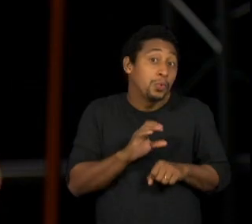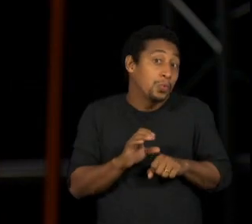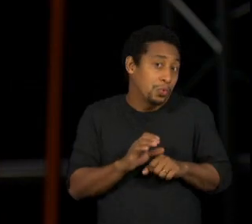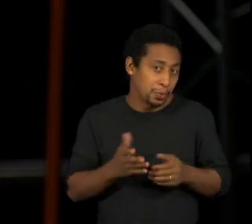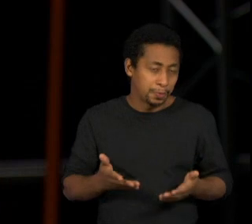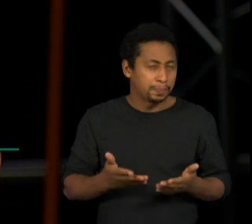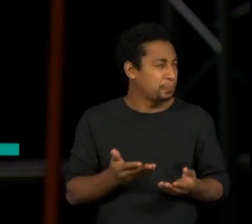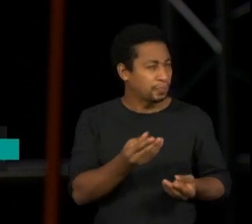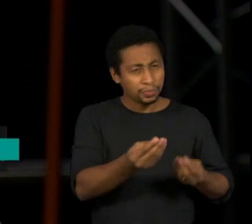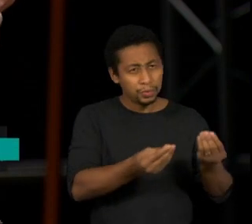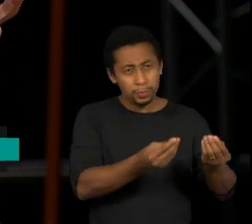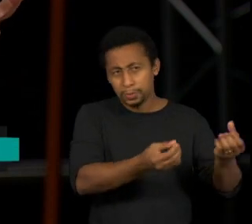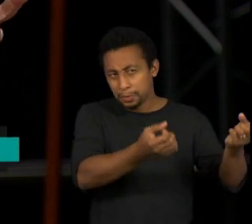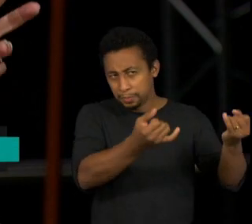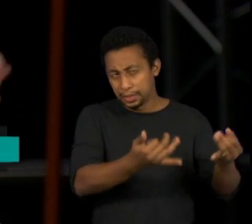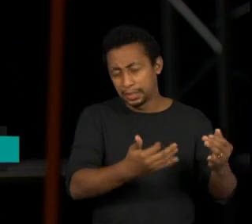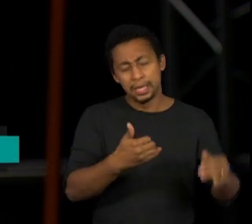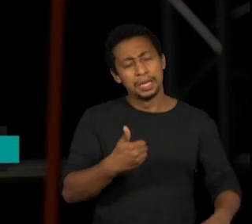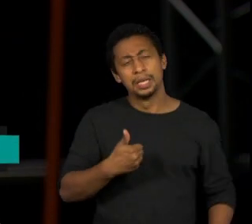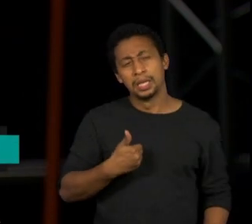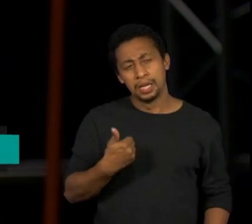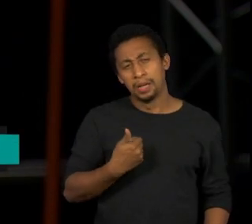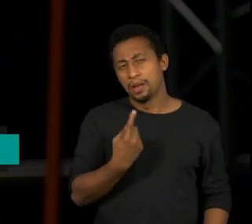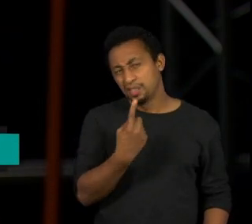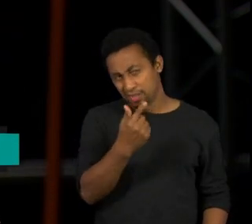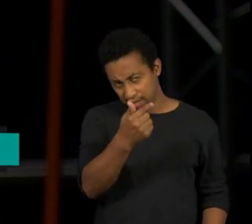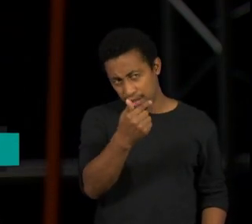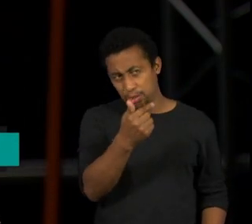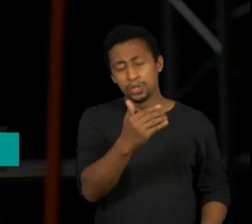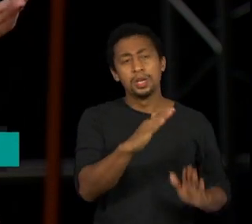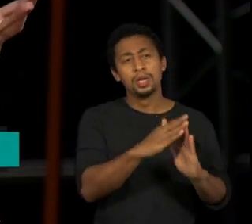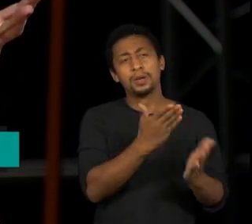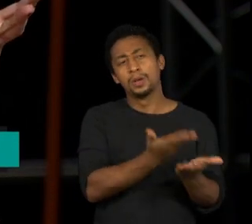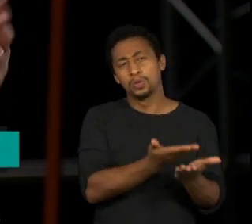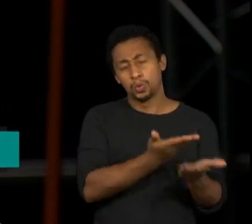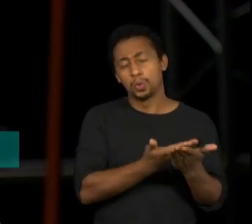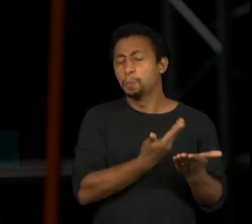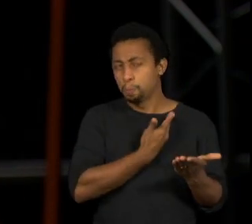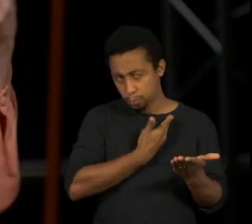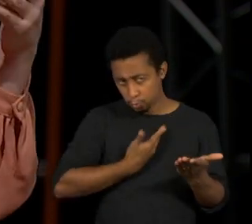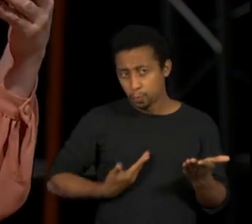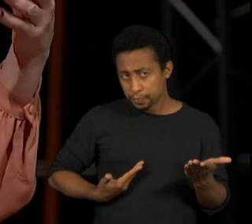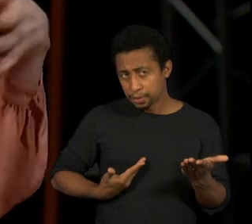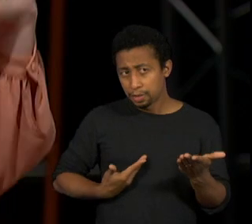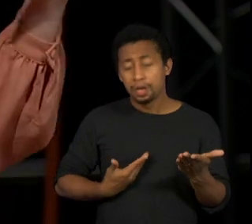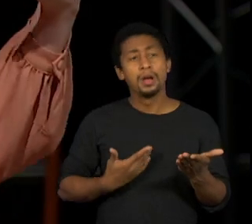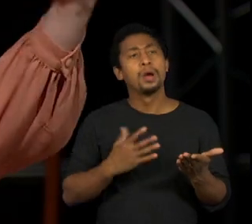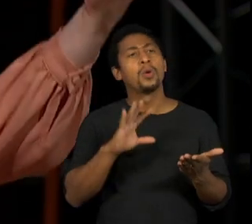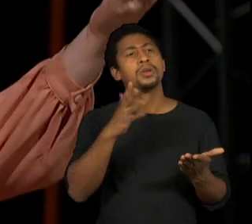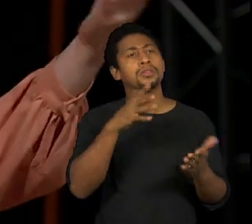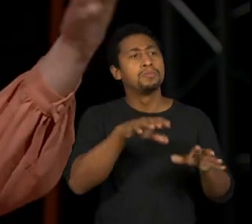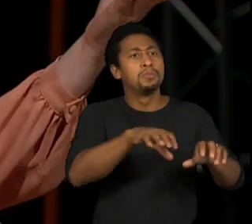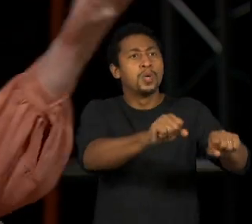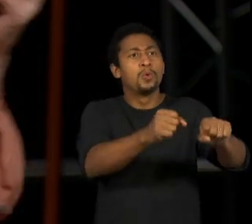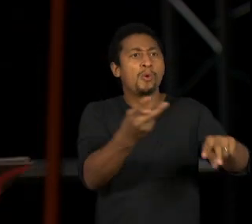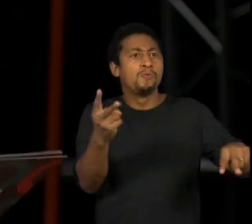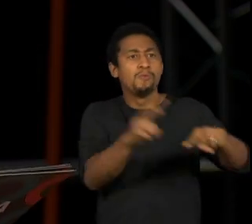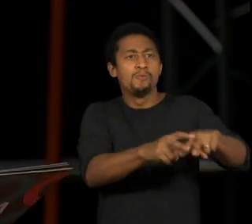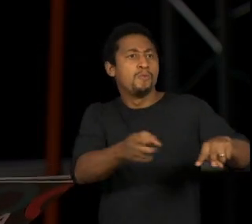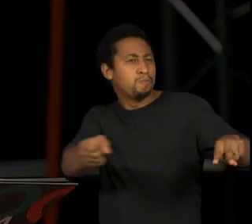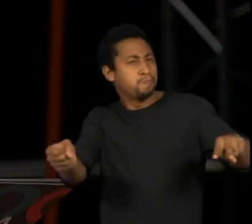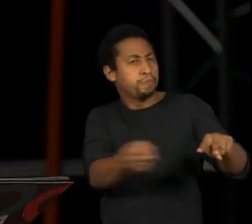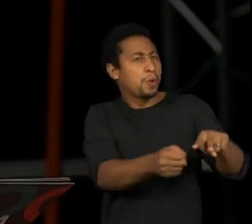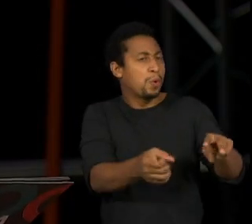isso, hein, Celso? Porque você tinha 17 anos, estava estudando numa escola pública e foi preso, Menor de idade e